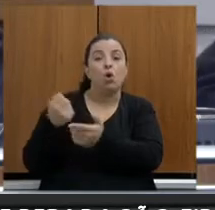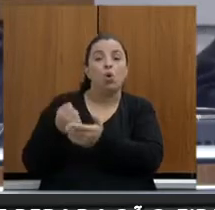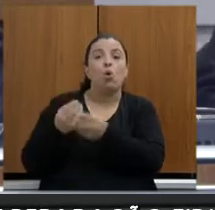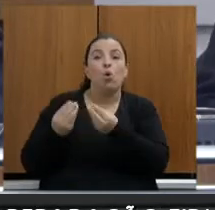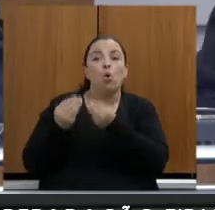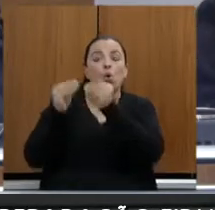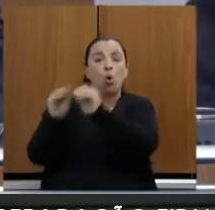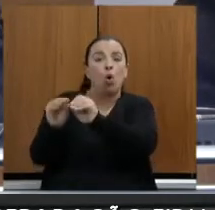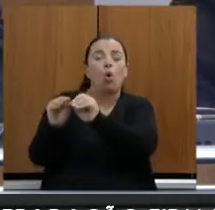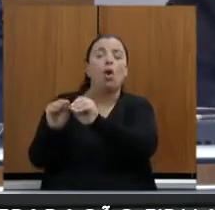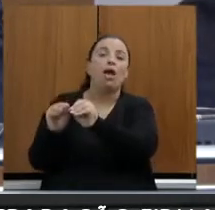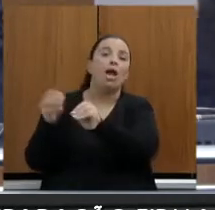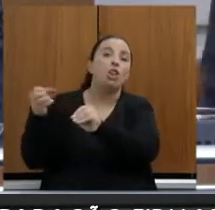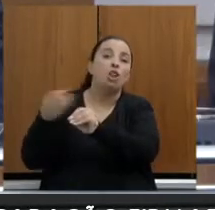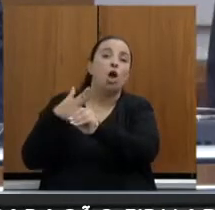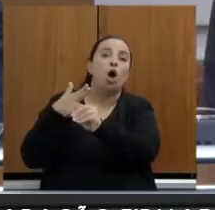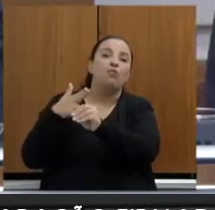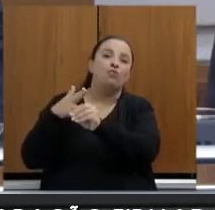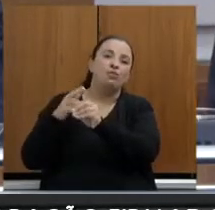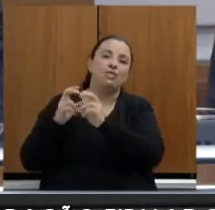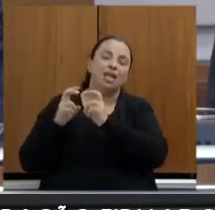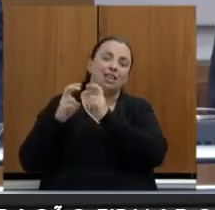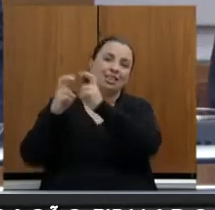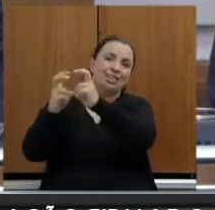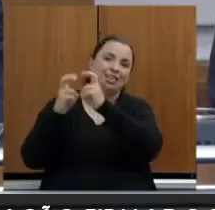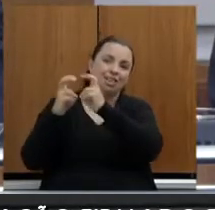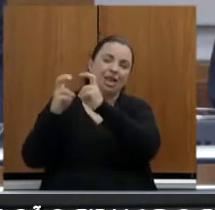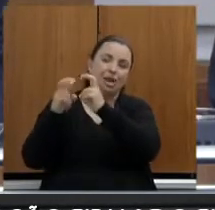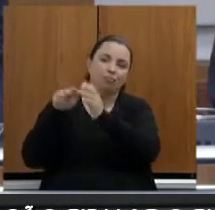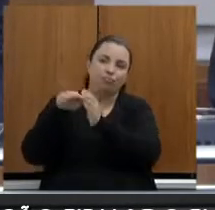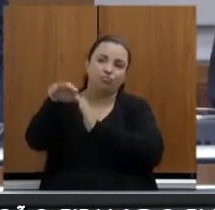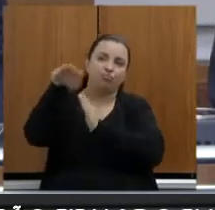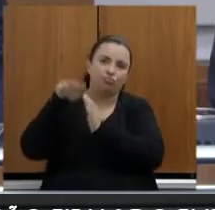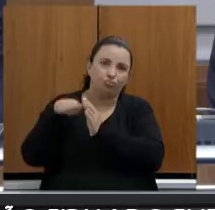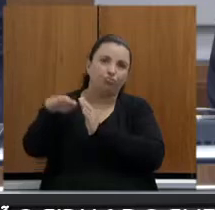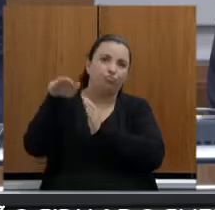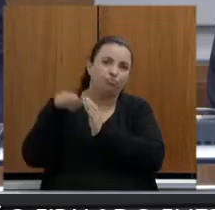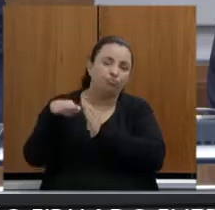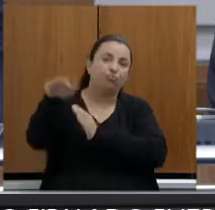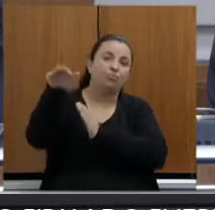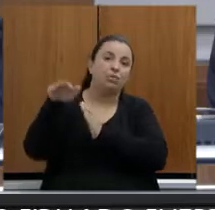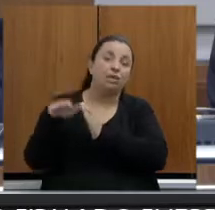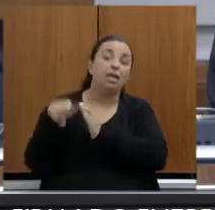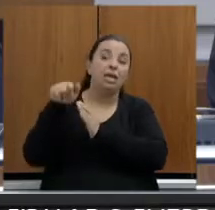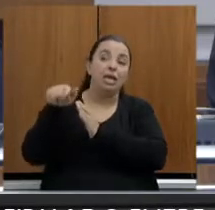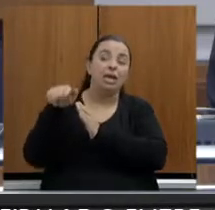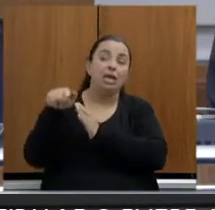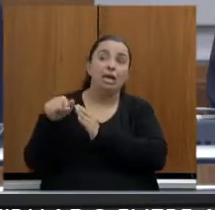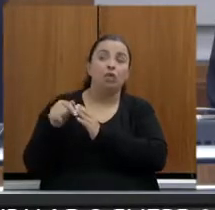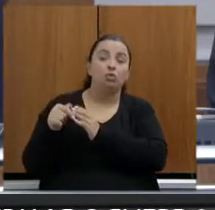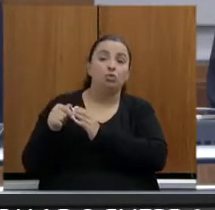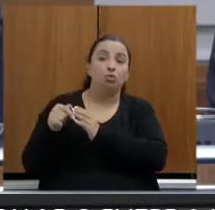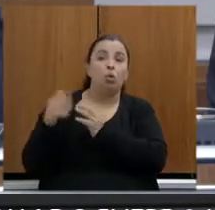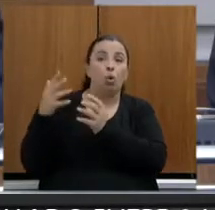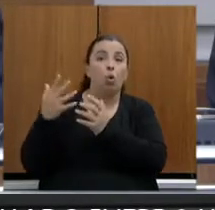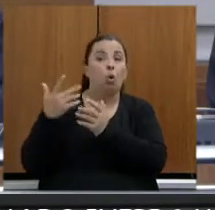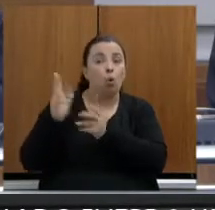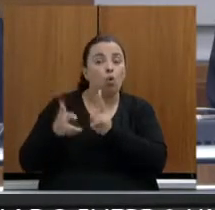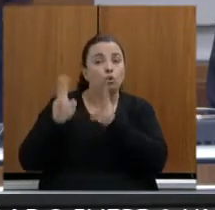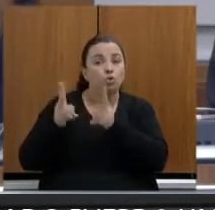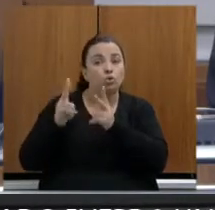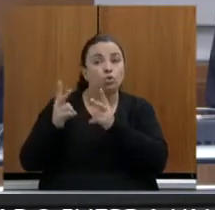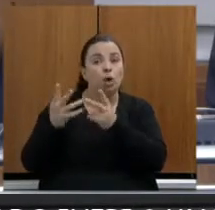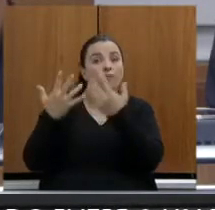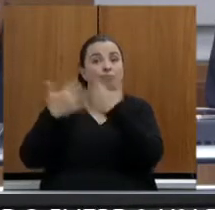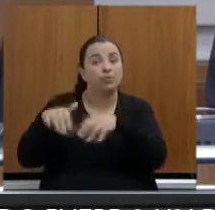domínio já existe, e operar isso por 35 anos. Então, esse conjunto de recursos,